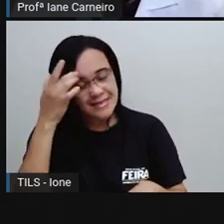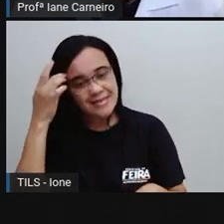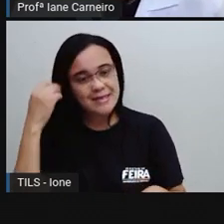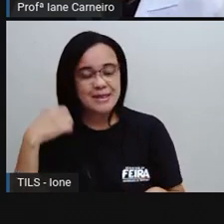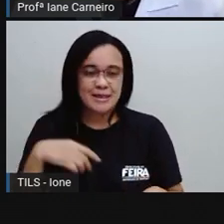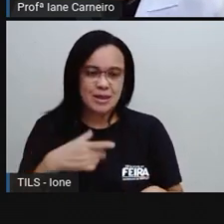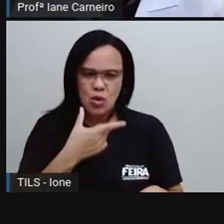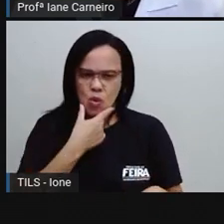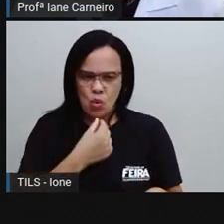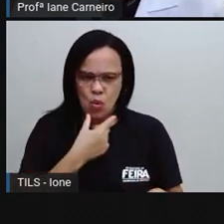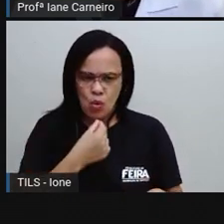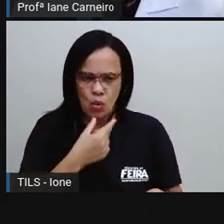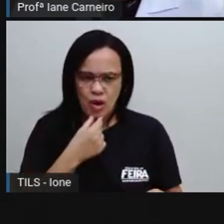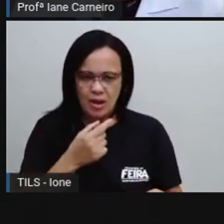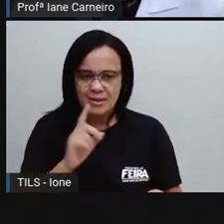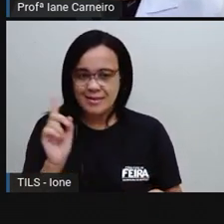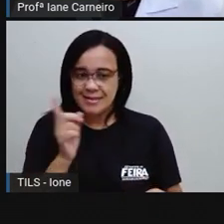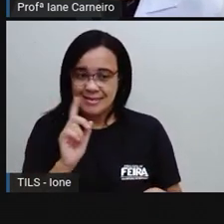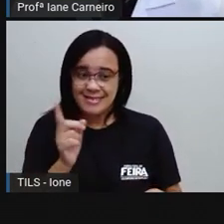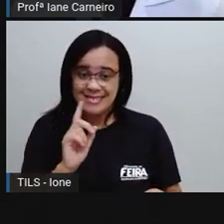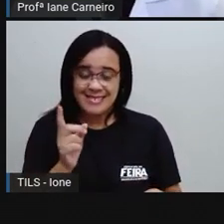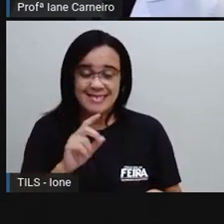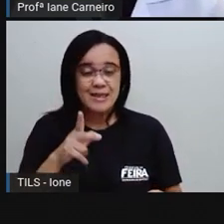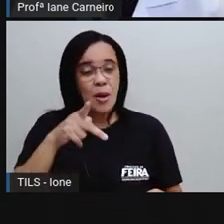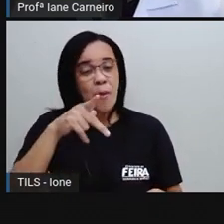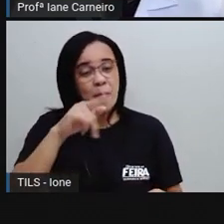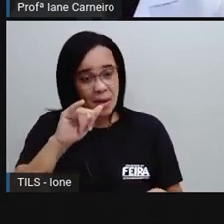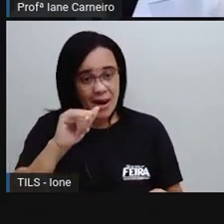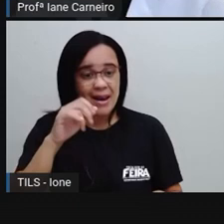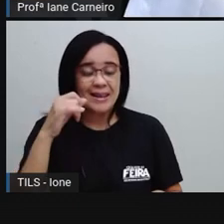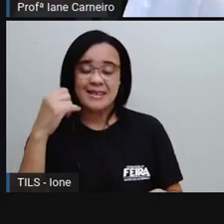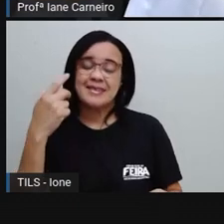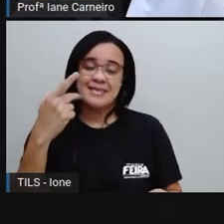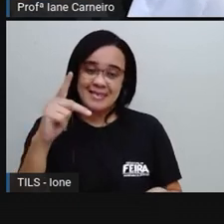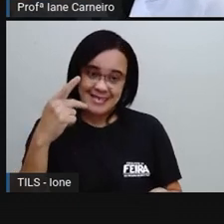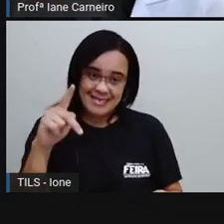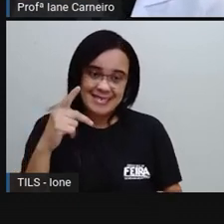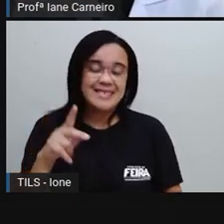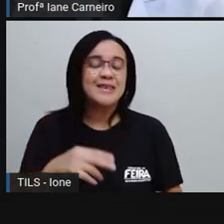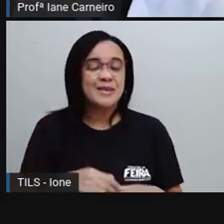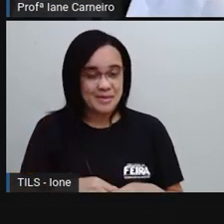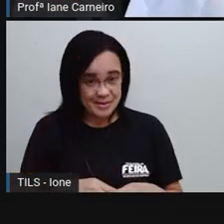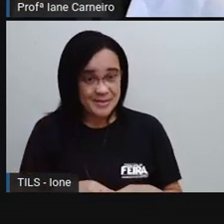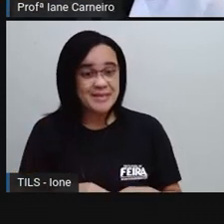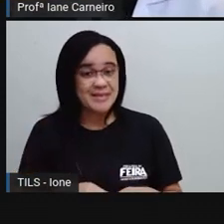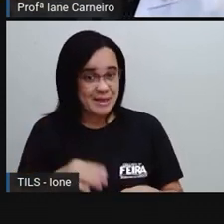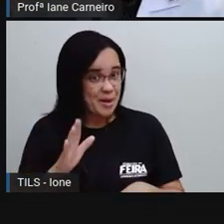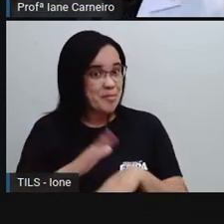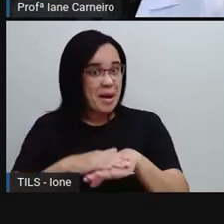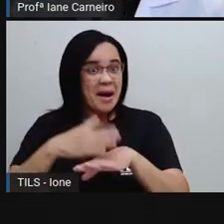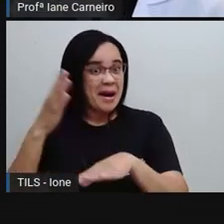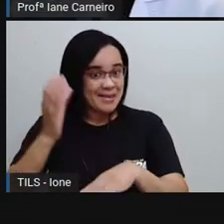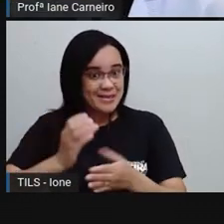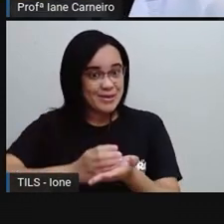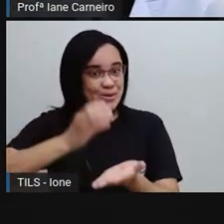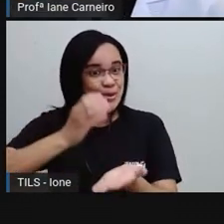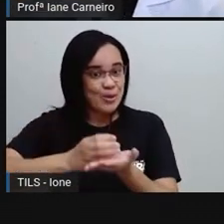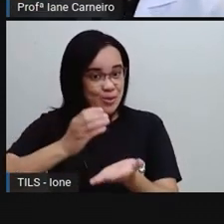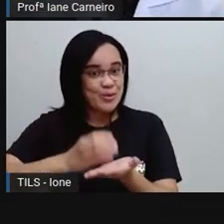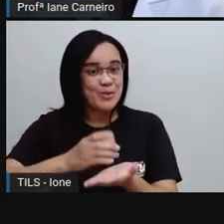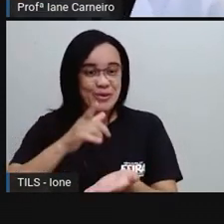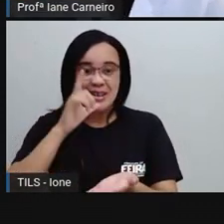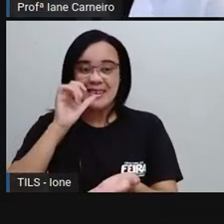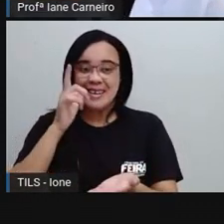Não. Quem venceu Pedro foi, ó, o pai dele. Então, o pai de Pedro até agora tá na frente. Bebeu mais água que